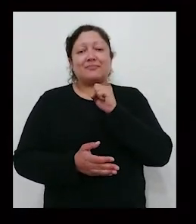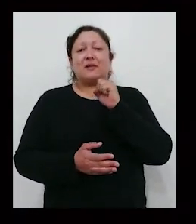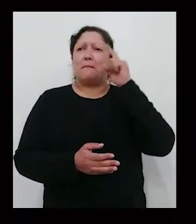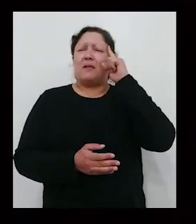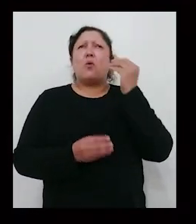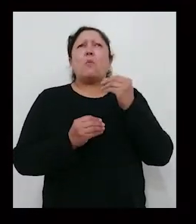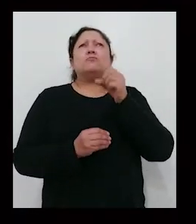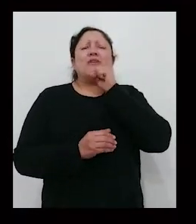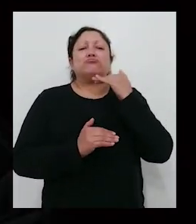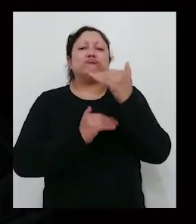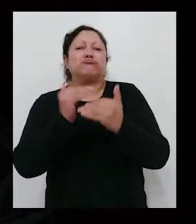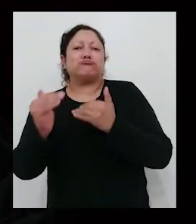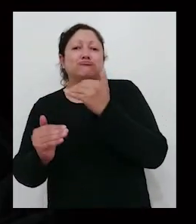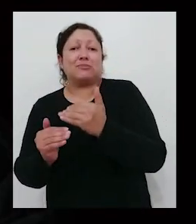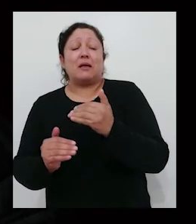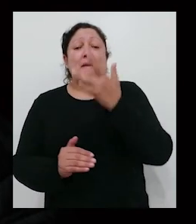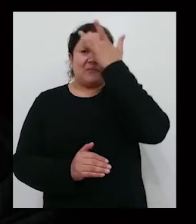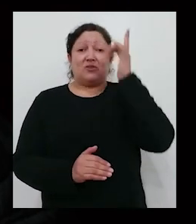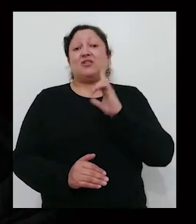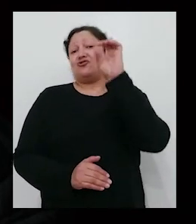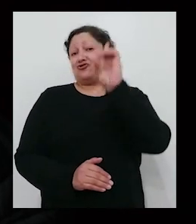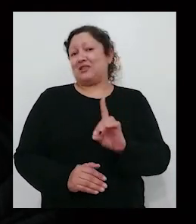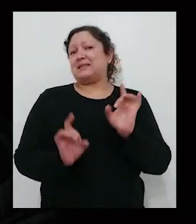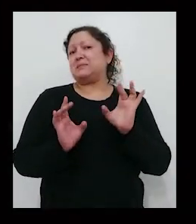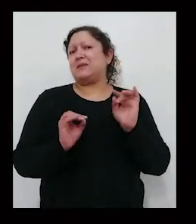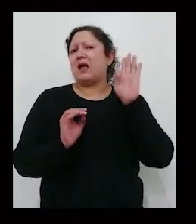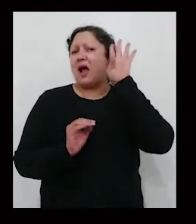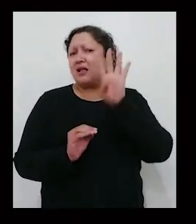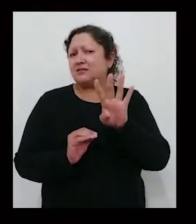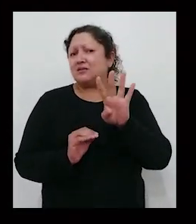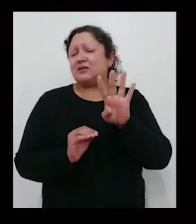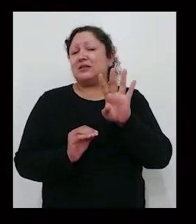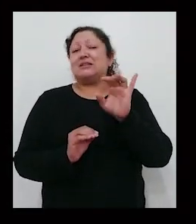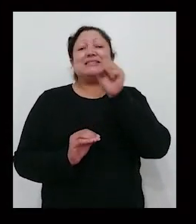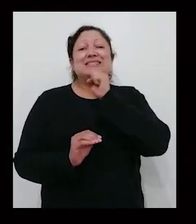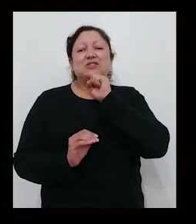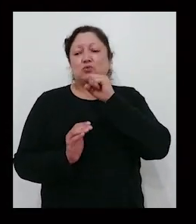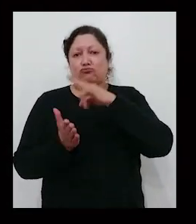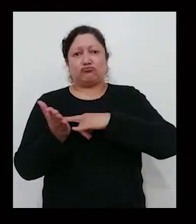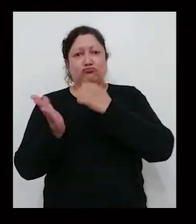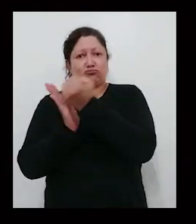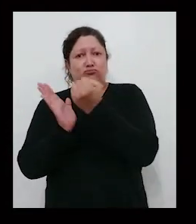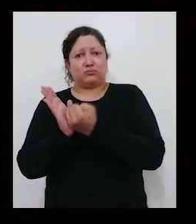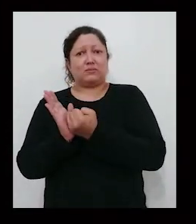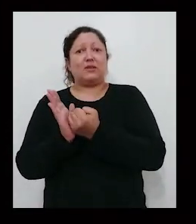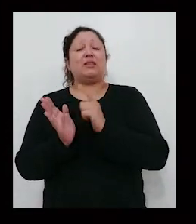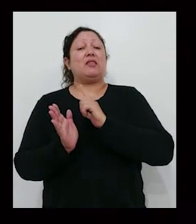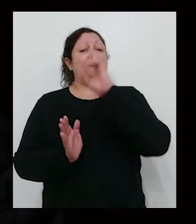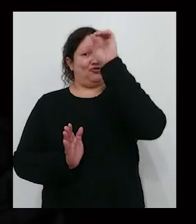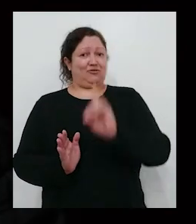Considerando o envelhecimento, as pessoas têm direito à atenção especial no Estatuto do Idoso e de mais